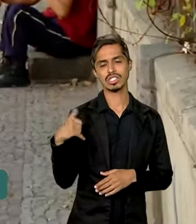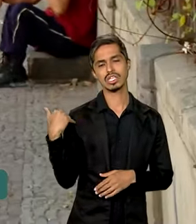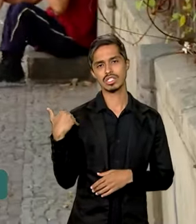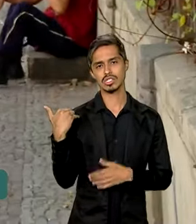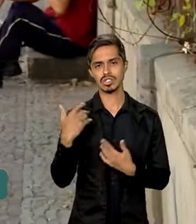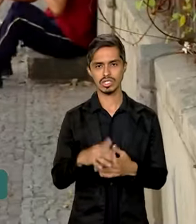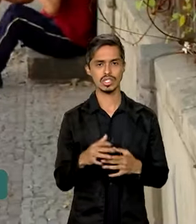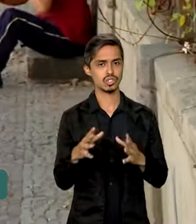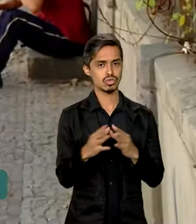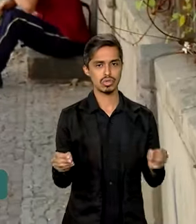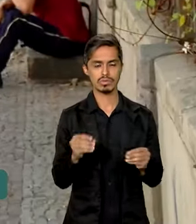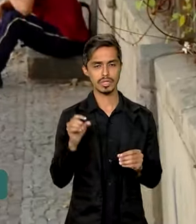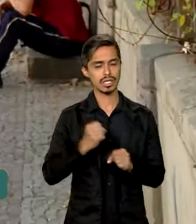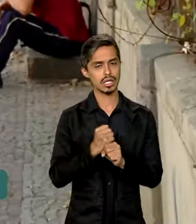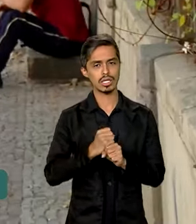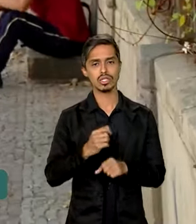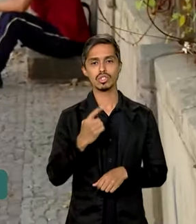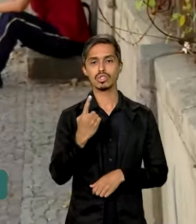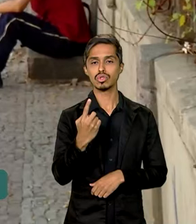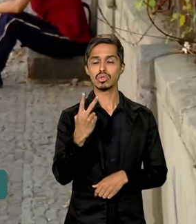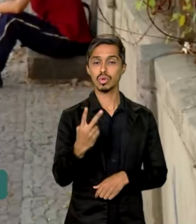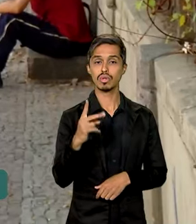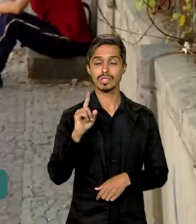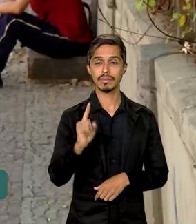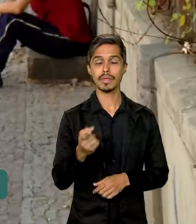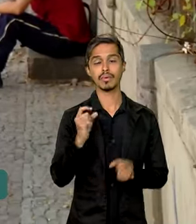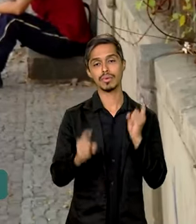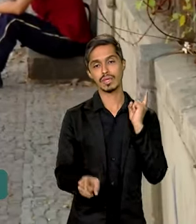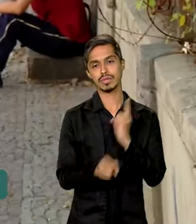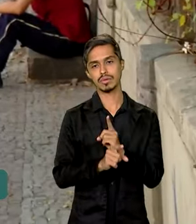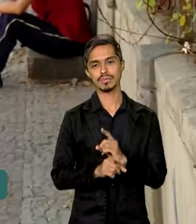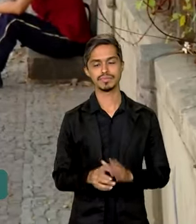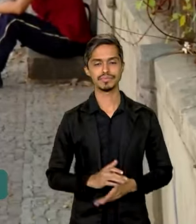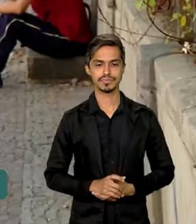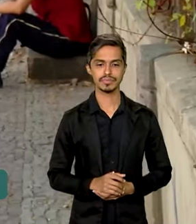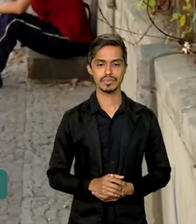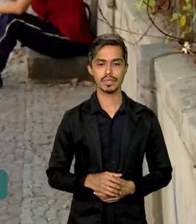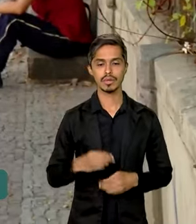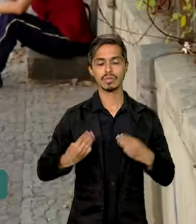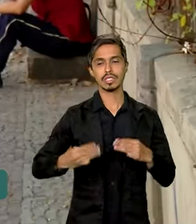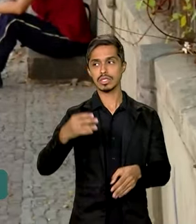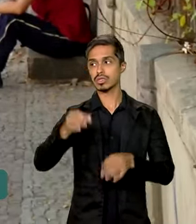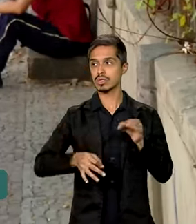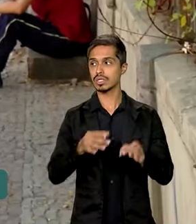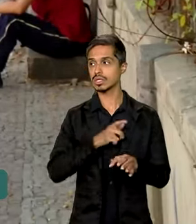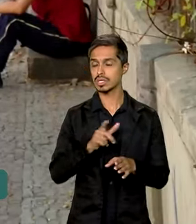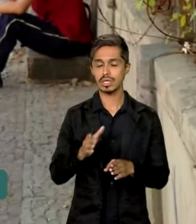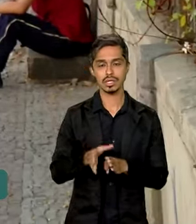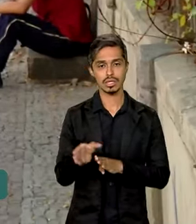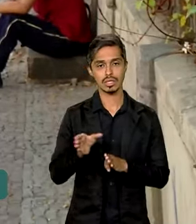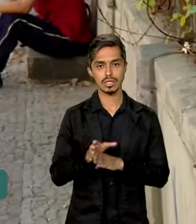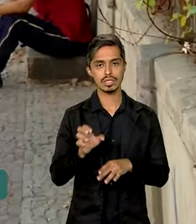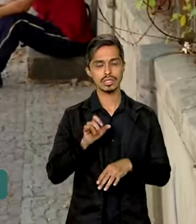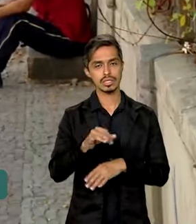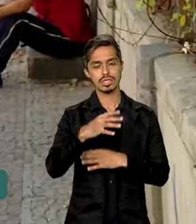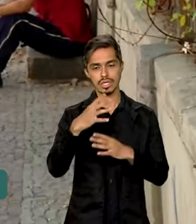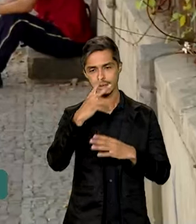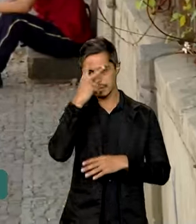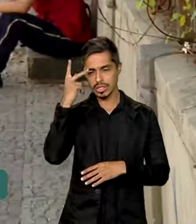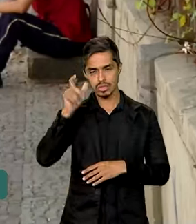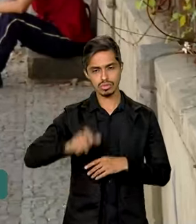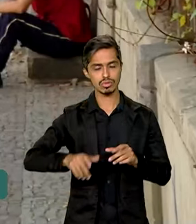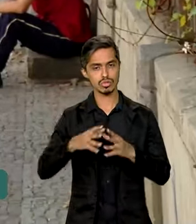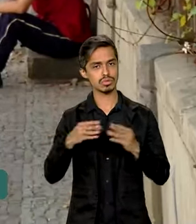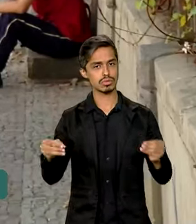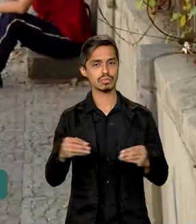anos e a média é de 12 mil encontradas. O Ministério da Justiça tem algumas orientações no caso de desaparecimento,